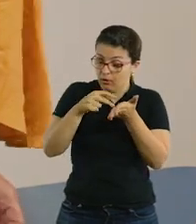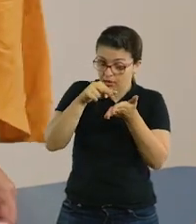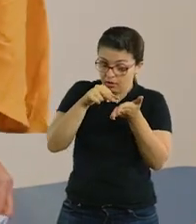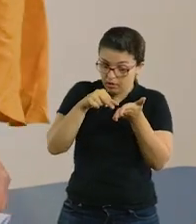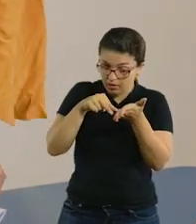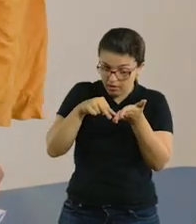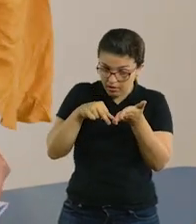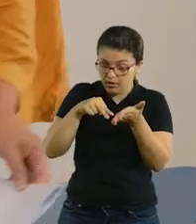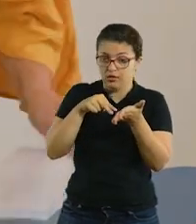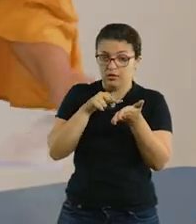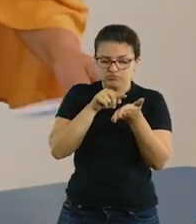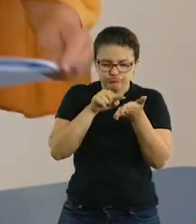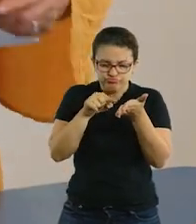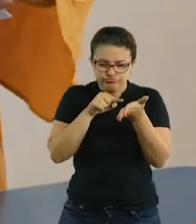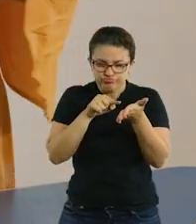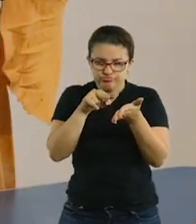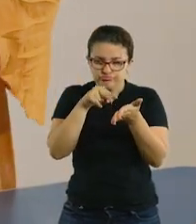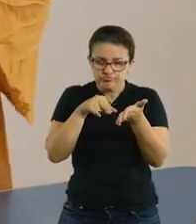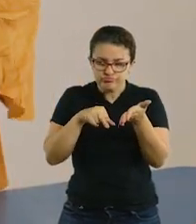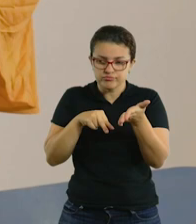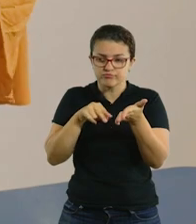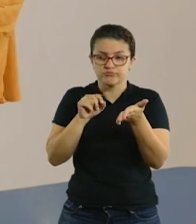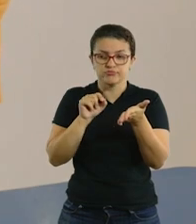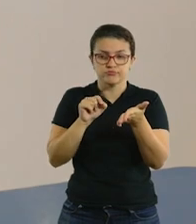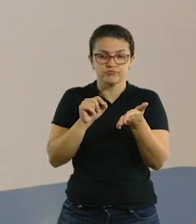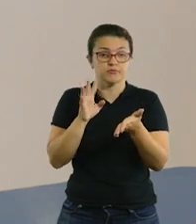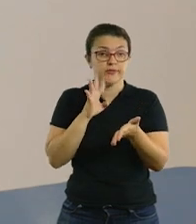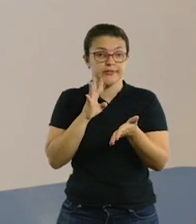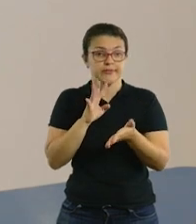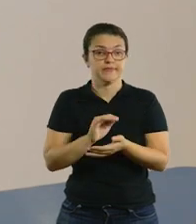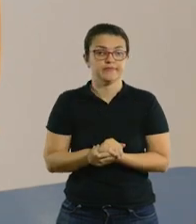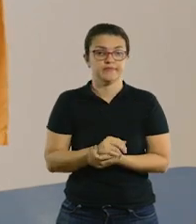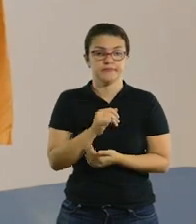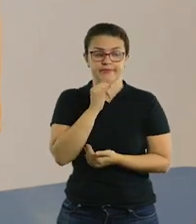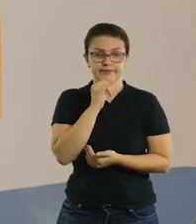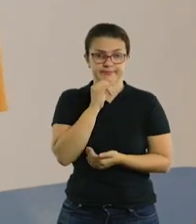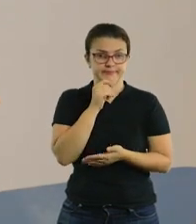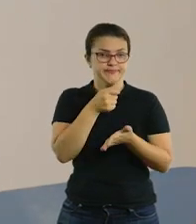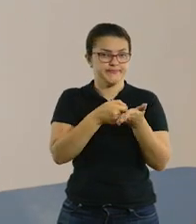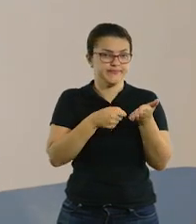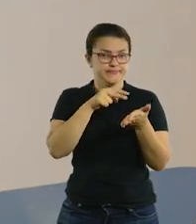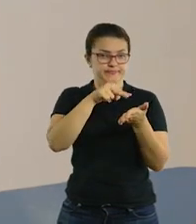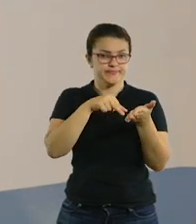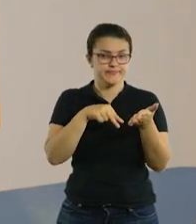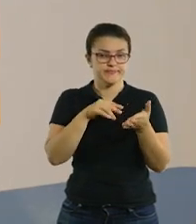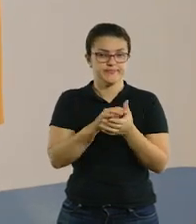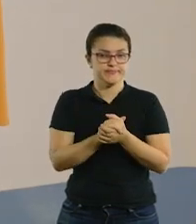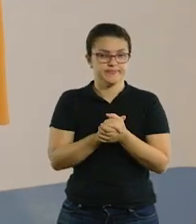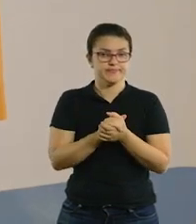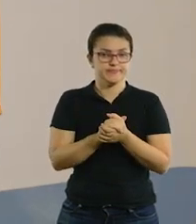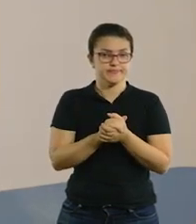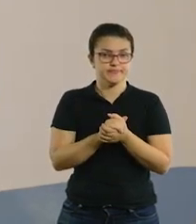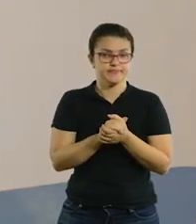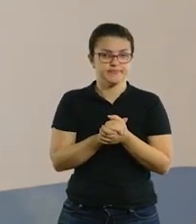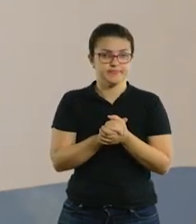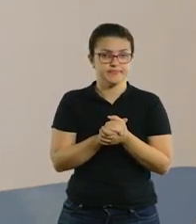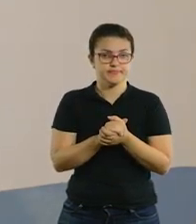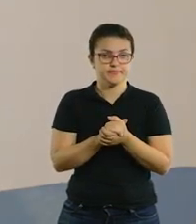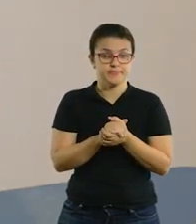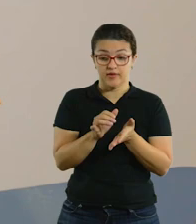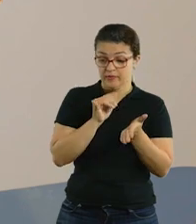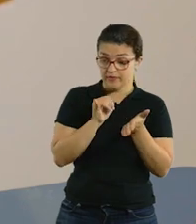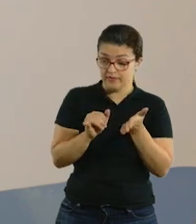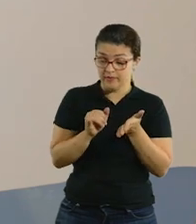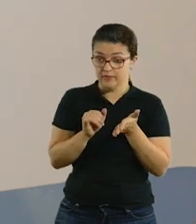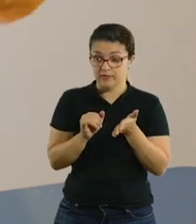texto. E aí, olha só que legal. Então, você vai pegar o texto lá, vídeo, você vai ler o texto para a criança